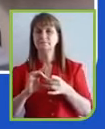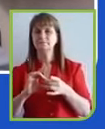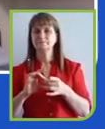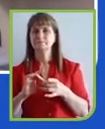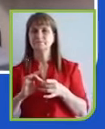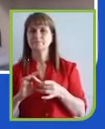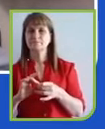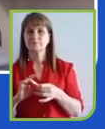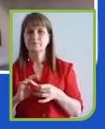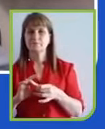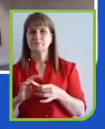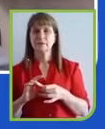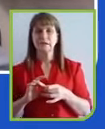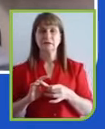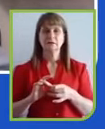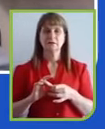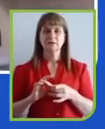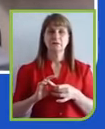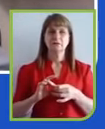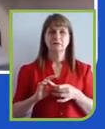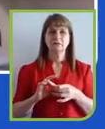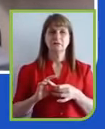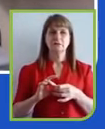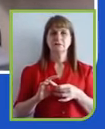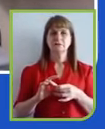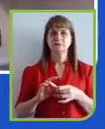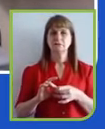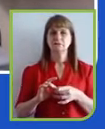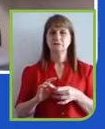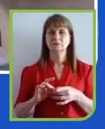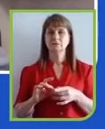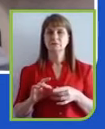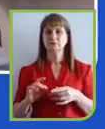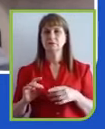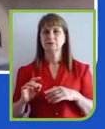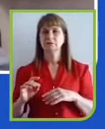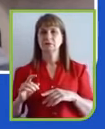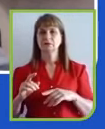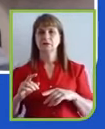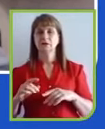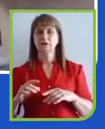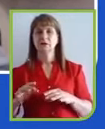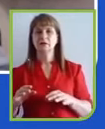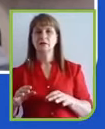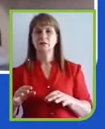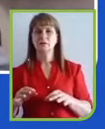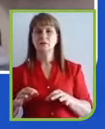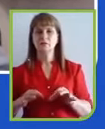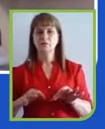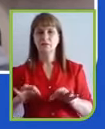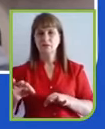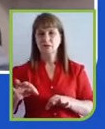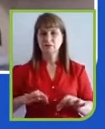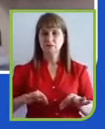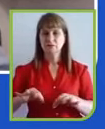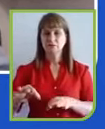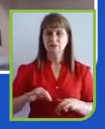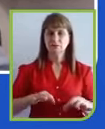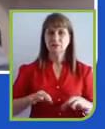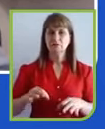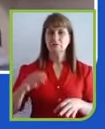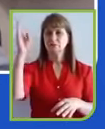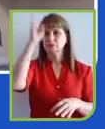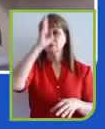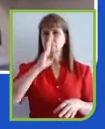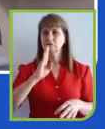intensiva, que é esse programa de reciclagem do lixo eletrônico. Quer dizer, Brasil é o quarto